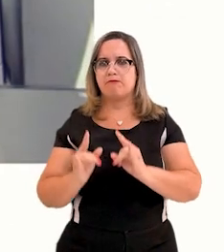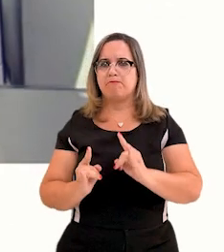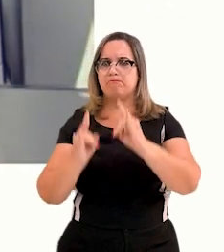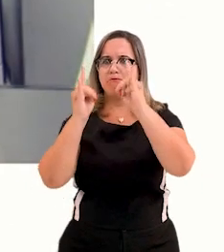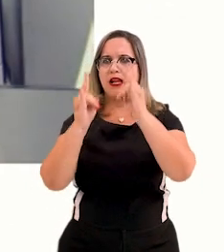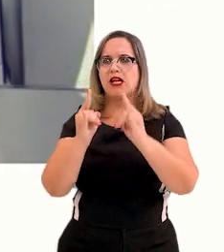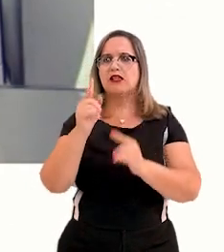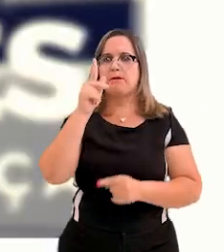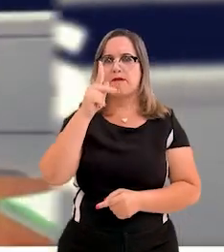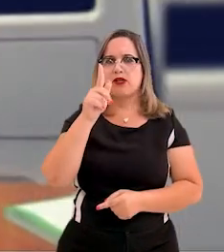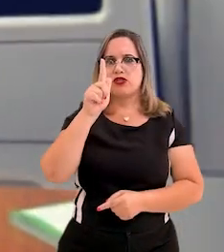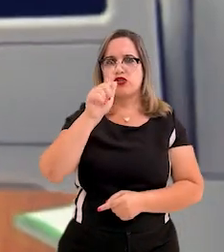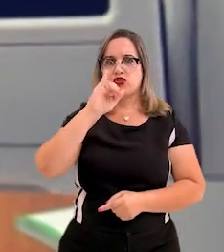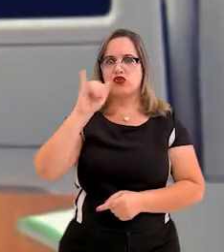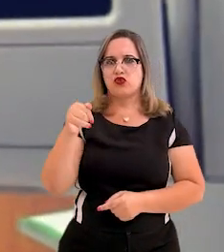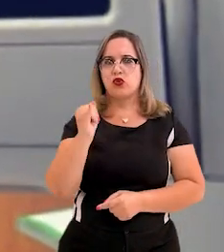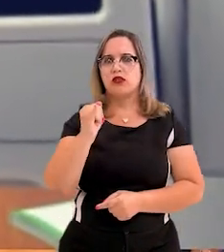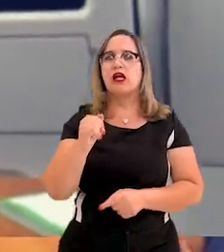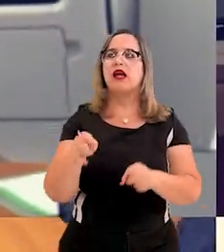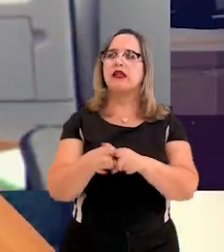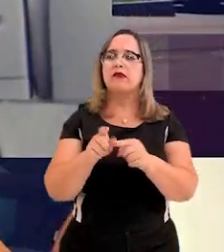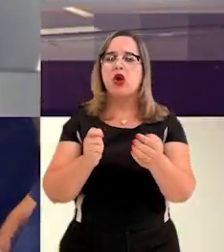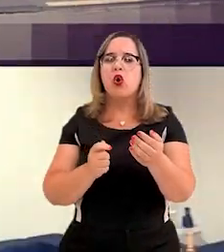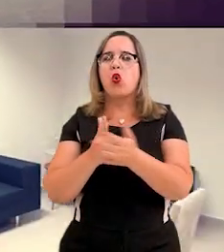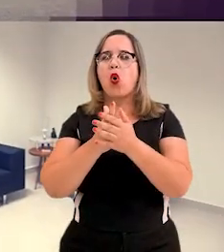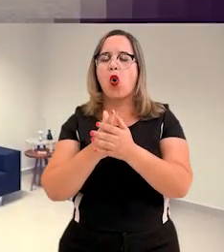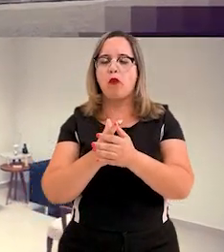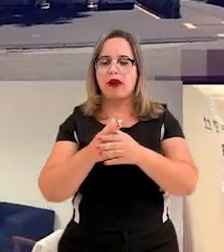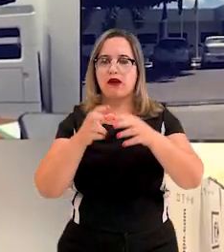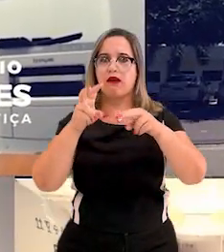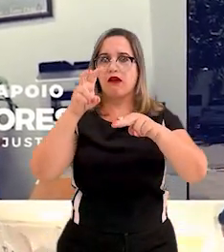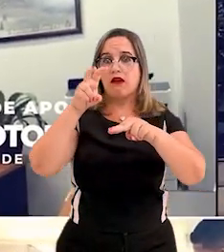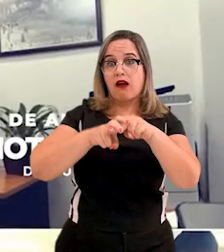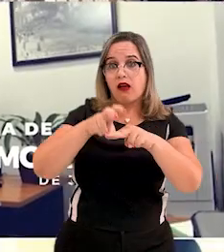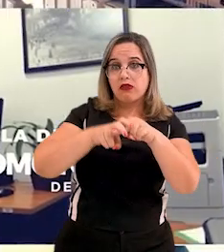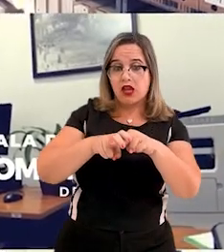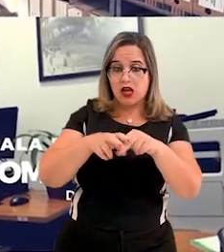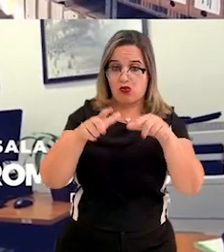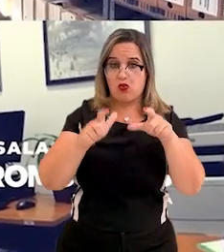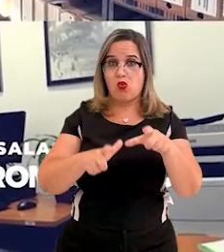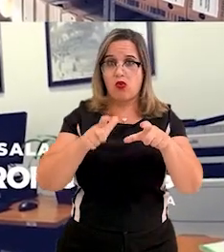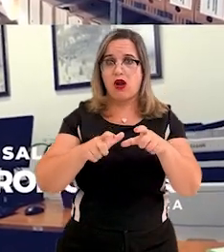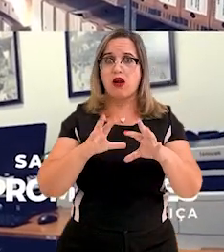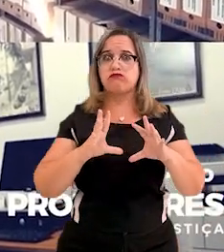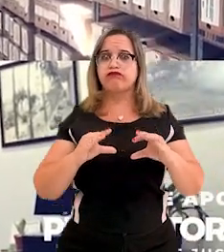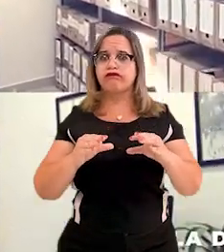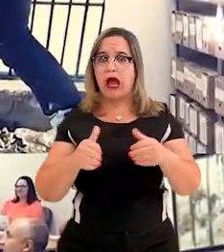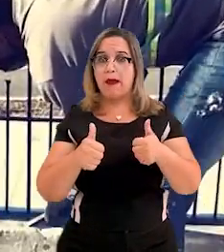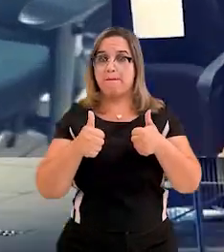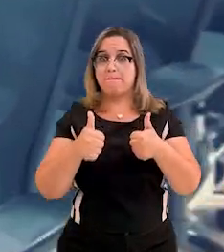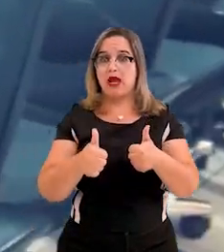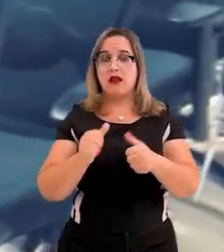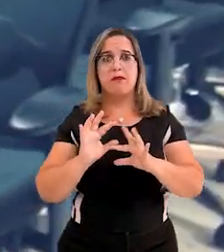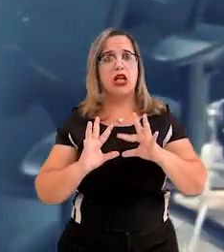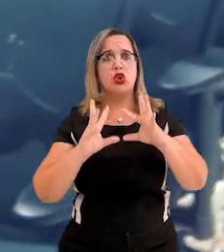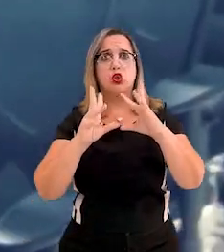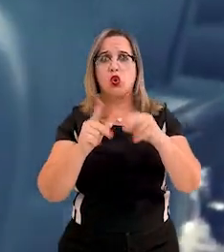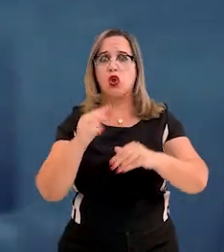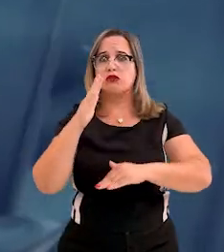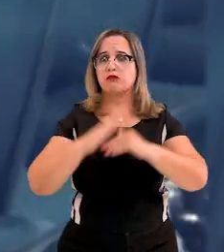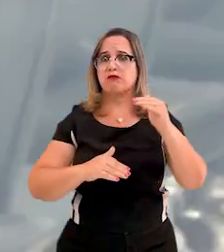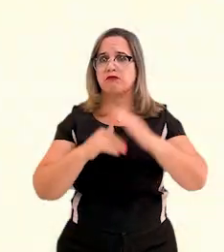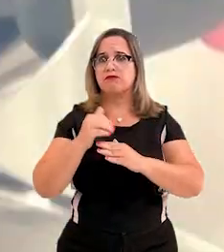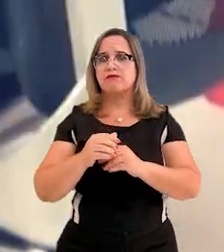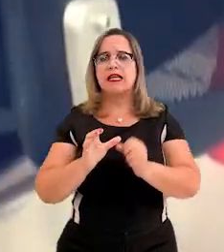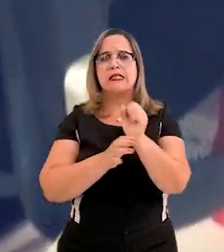sede da PGJ e a aquisição de cadeiras ergonômicas para todos os integrantes. Segurança e